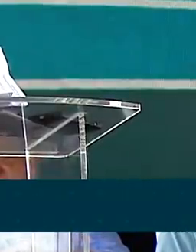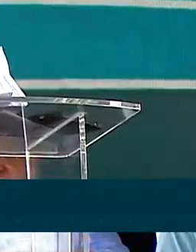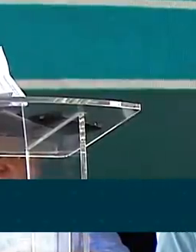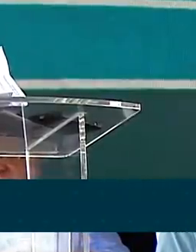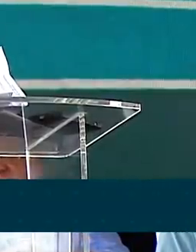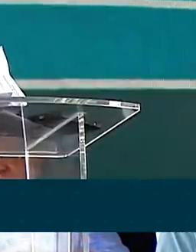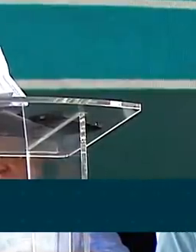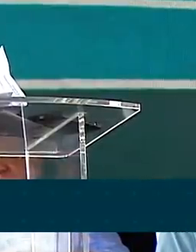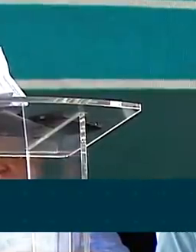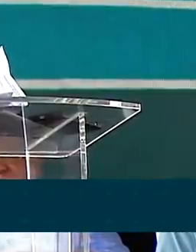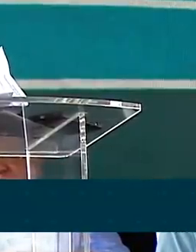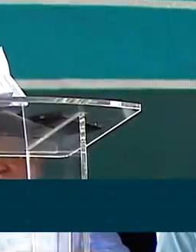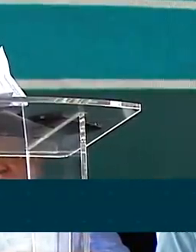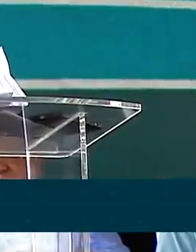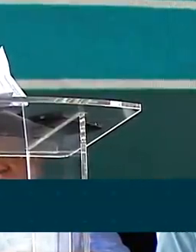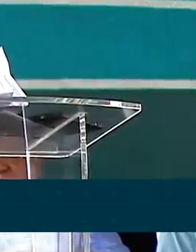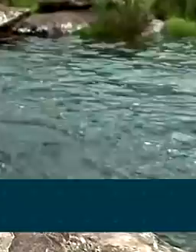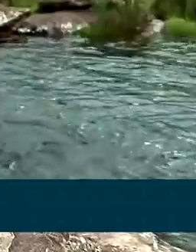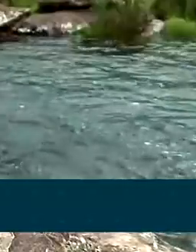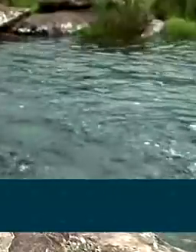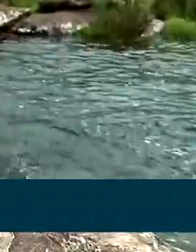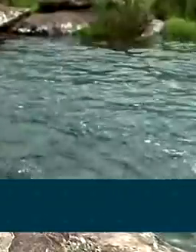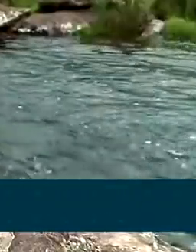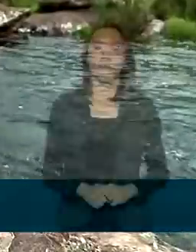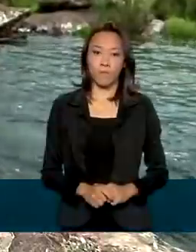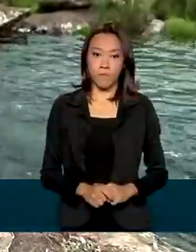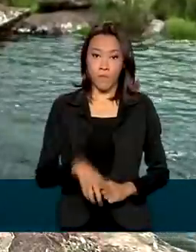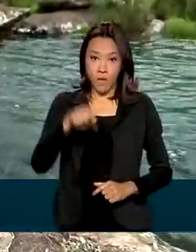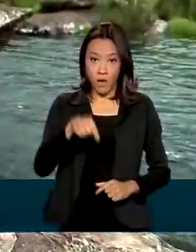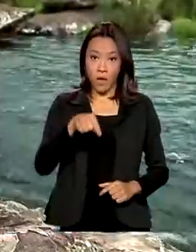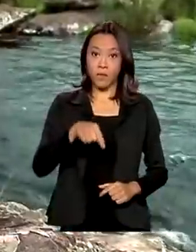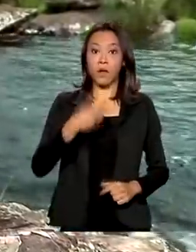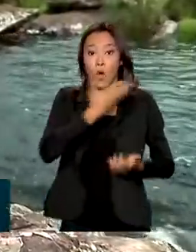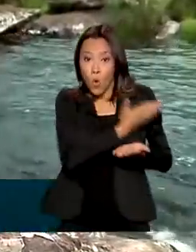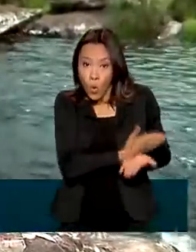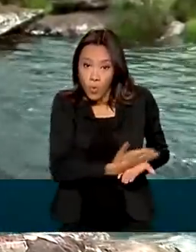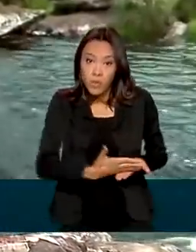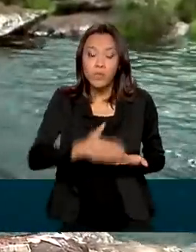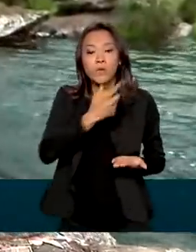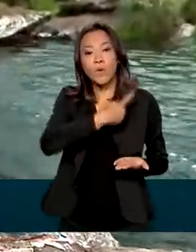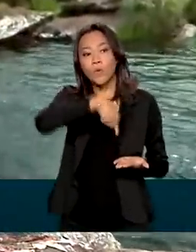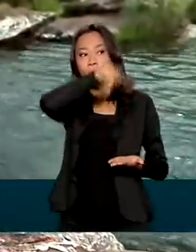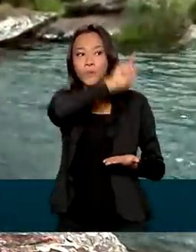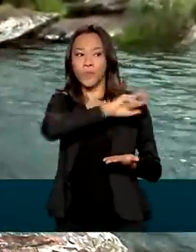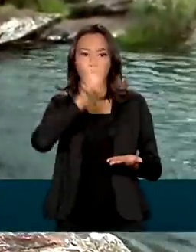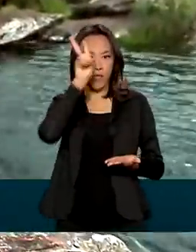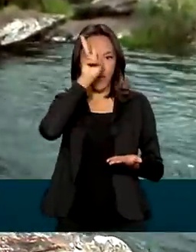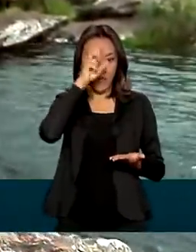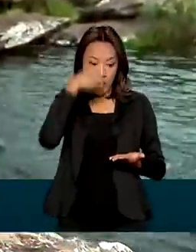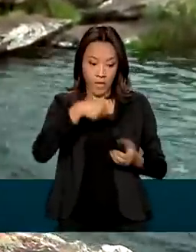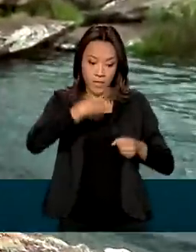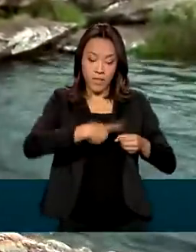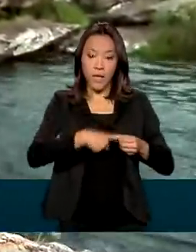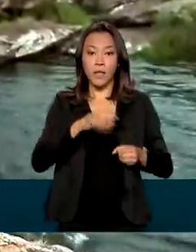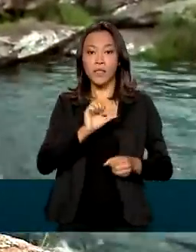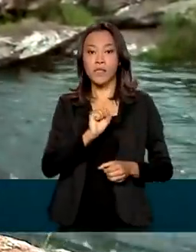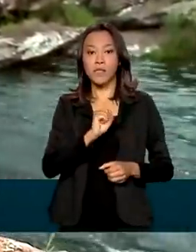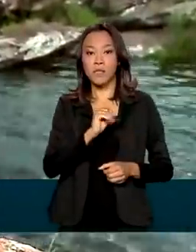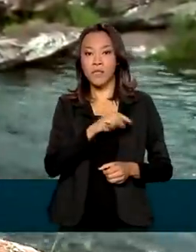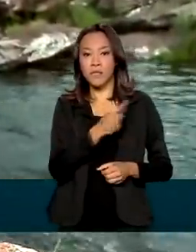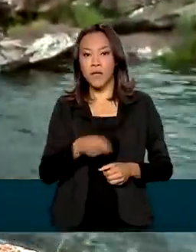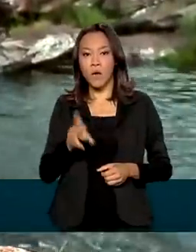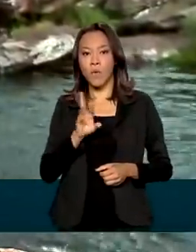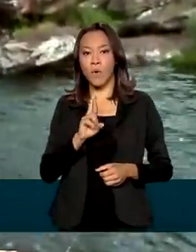sofridas e esquecidas do Vale do Jaquitinhonha. O roteiro começou nesta segunda-feira aqui na cidade de São Roque, em Minas Gerais,